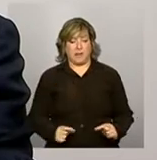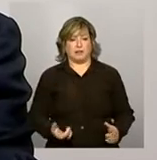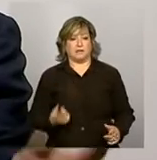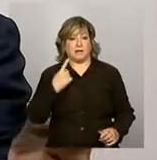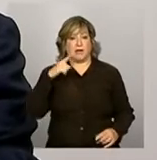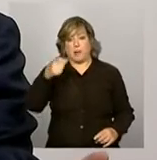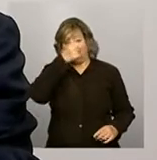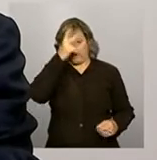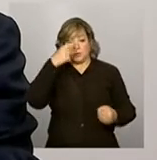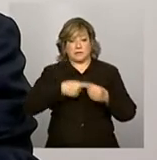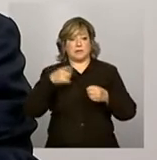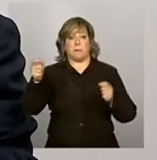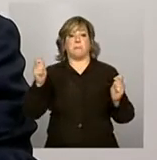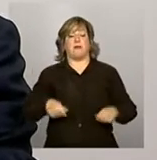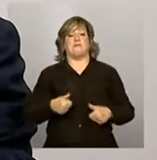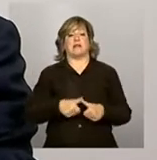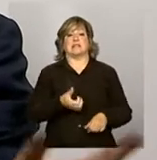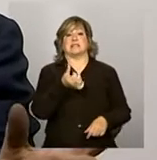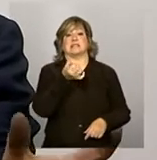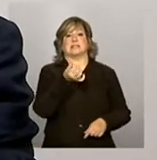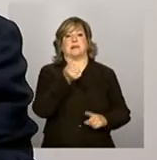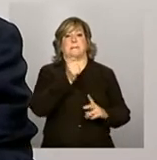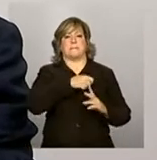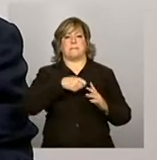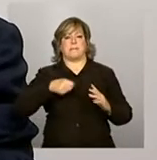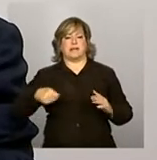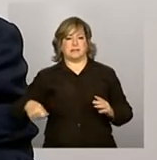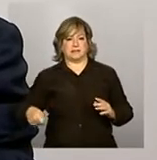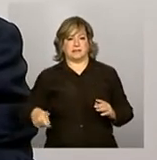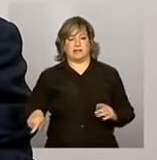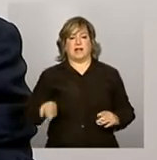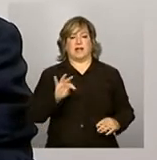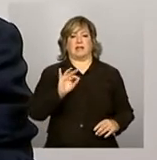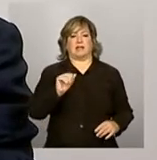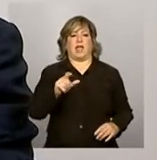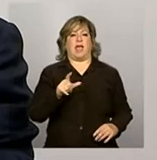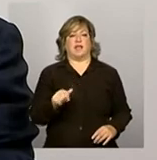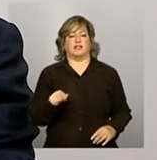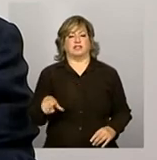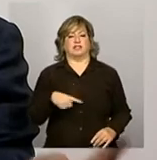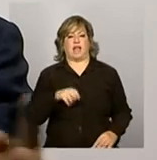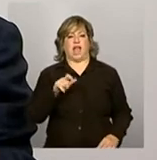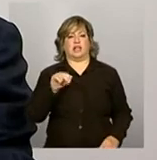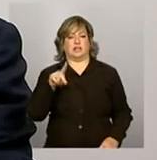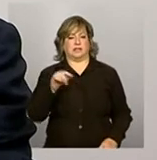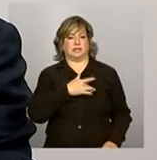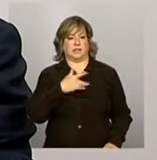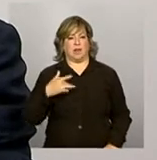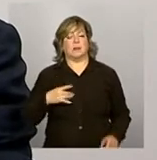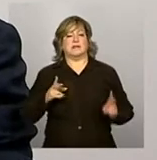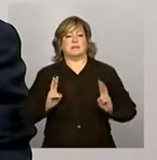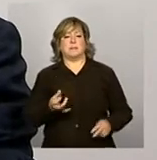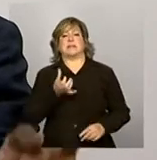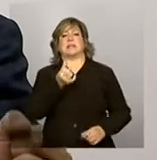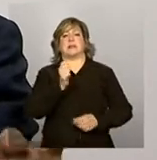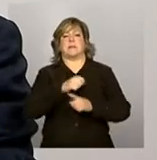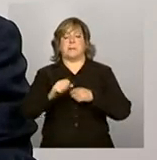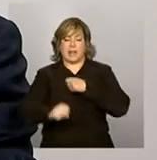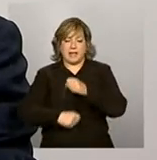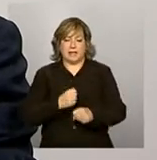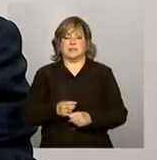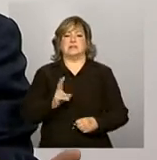ficar seis meses, porque a taxa da agenda de saúde, ela é atualizada a cada seis meses, ele poderá ficar